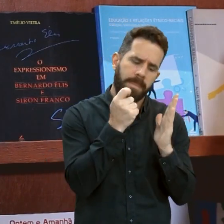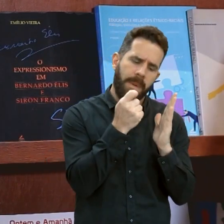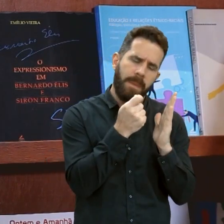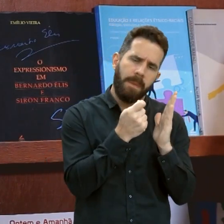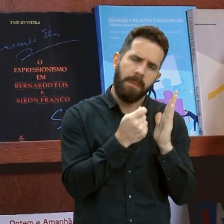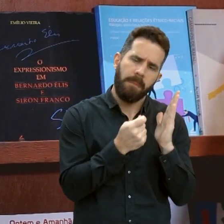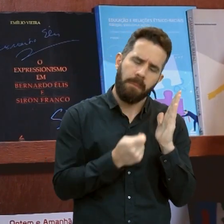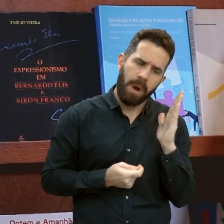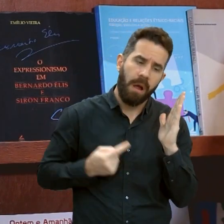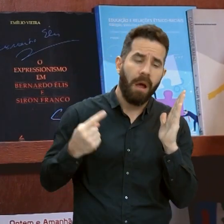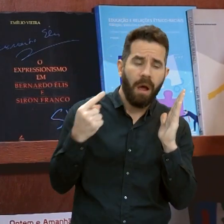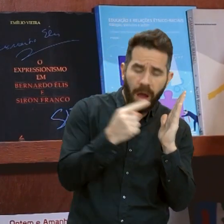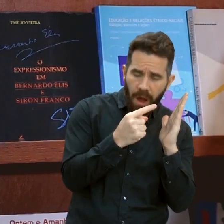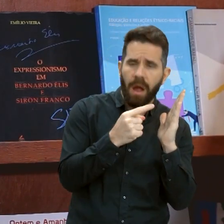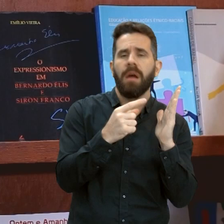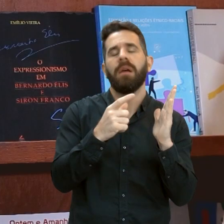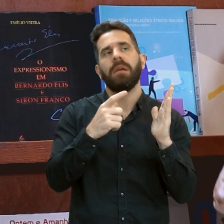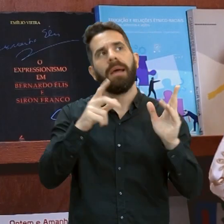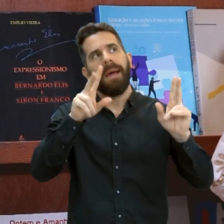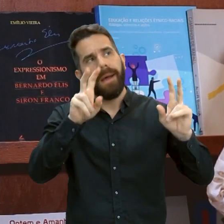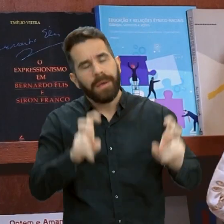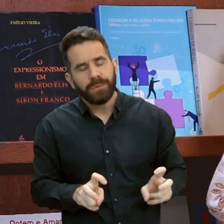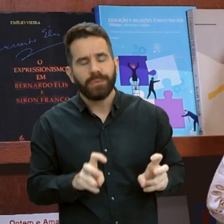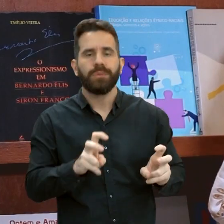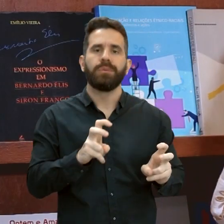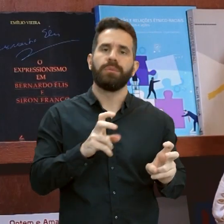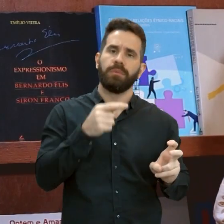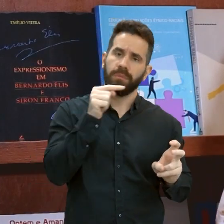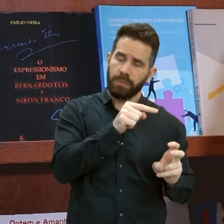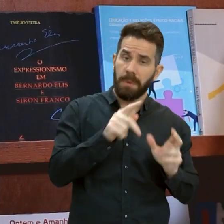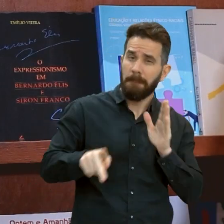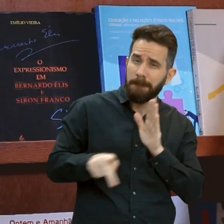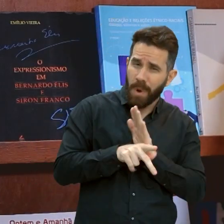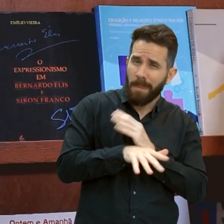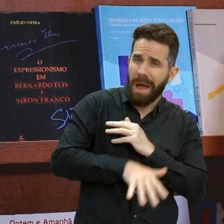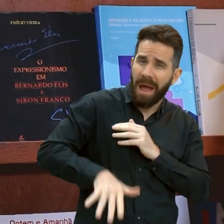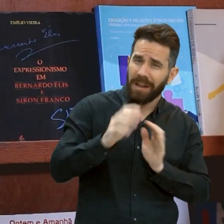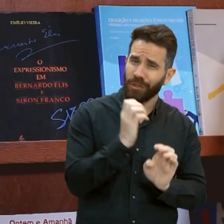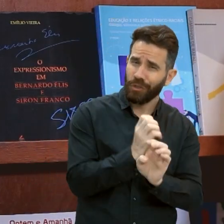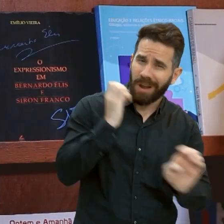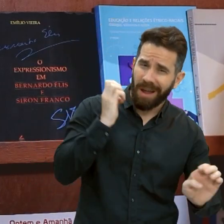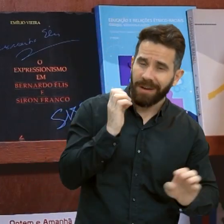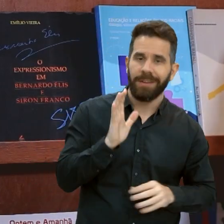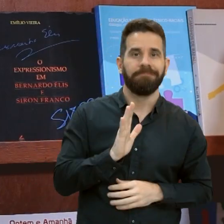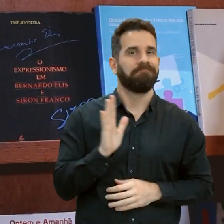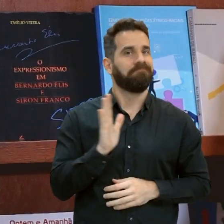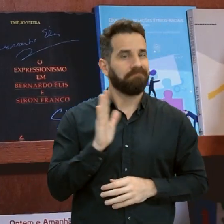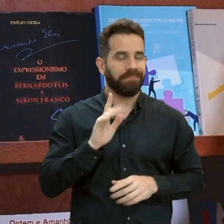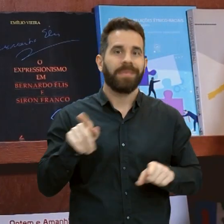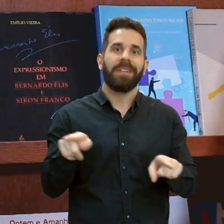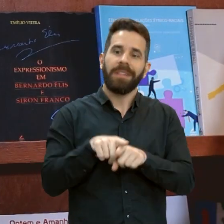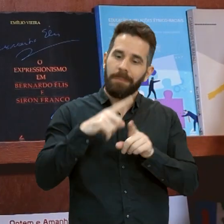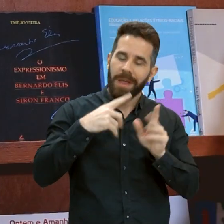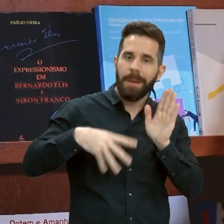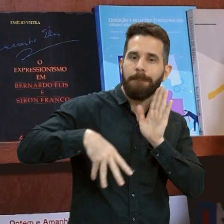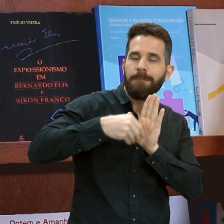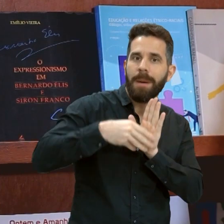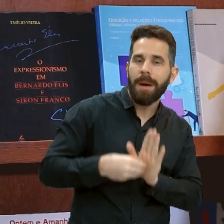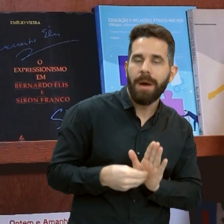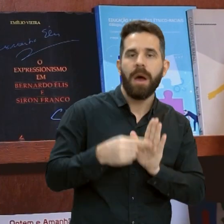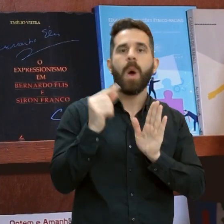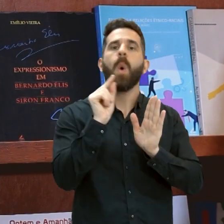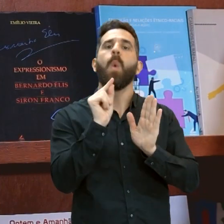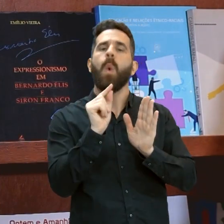assuntos, temas da engenharia, que traz também sobre as pessoas, né? A